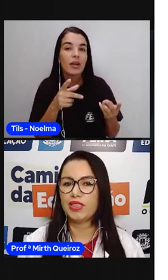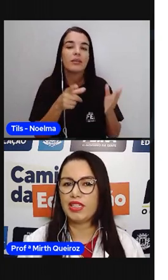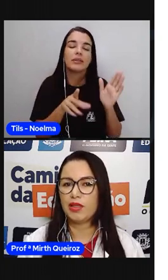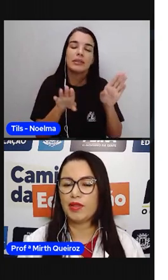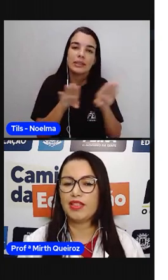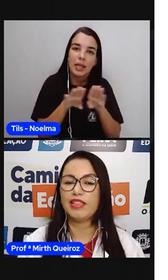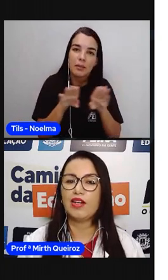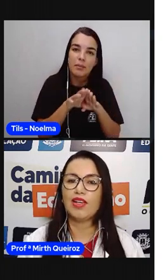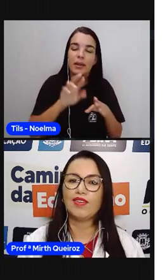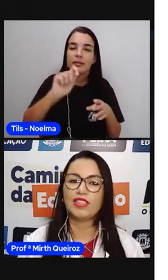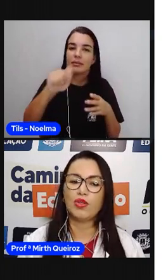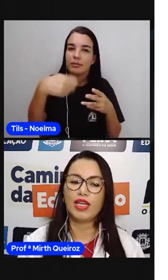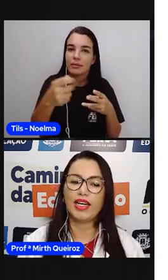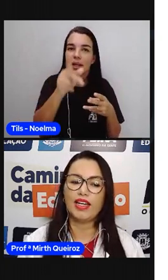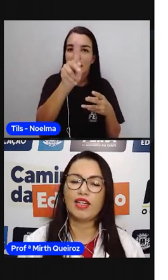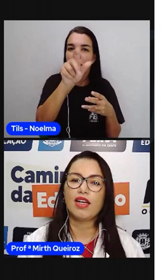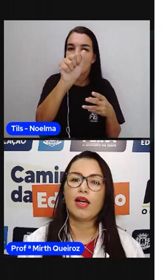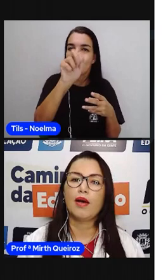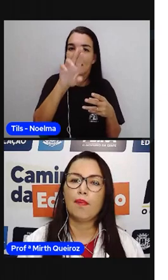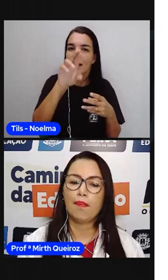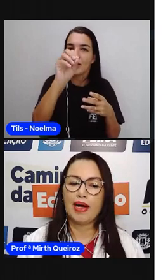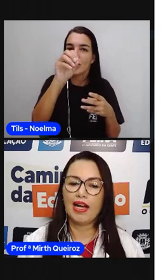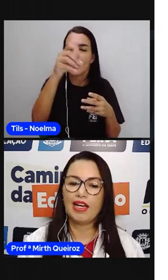penúltima sílaba. Então, ela vai ser o quê?